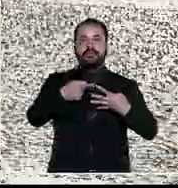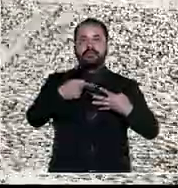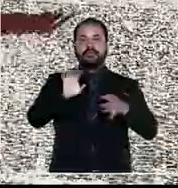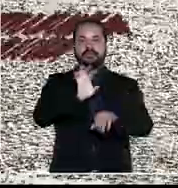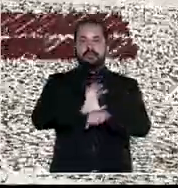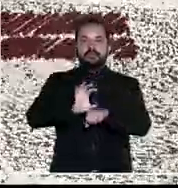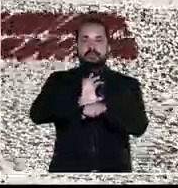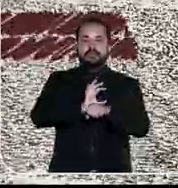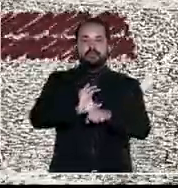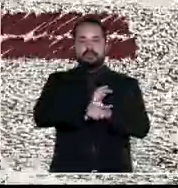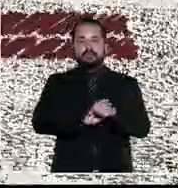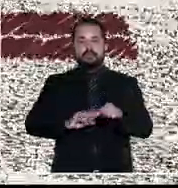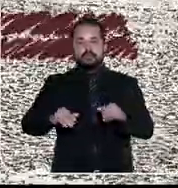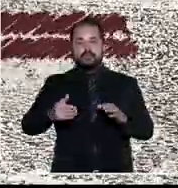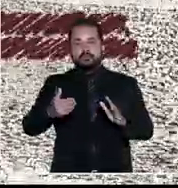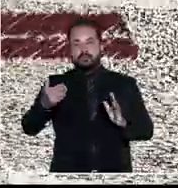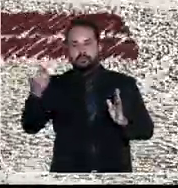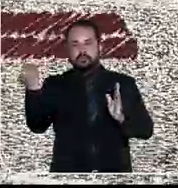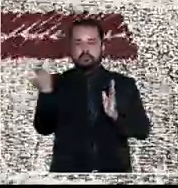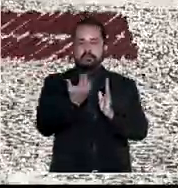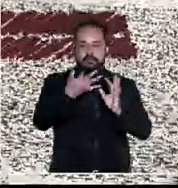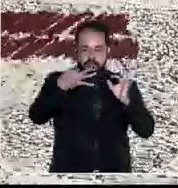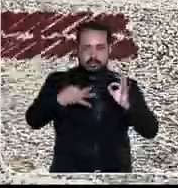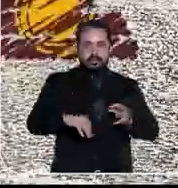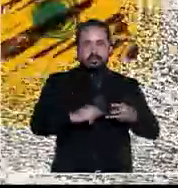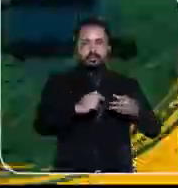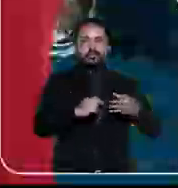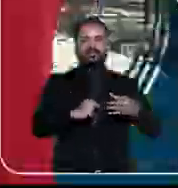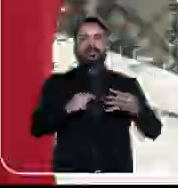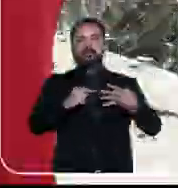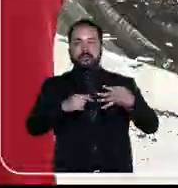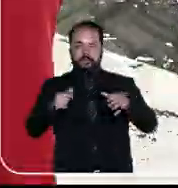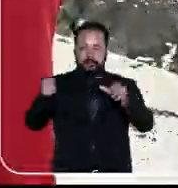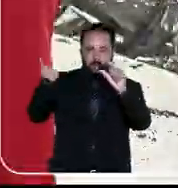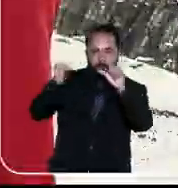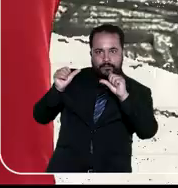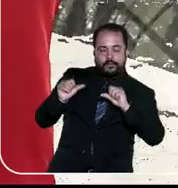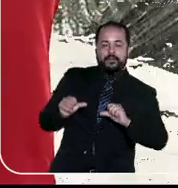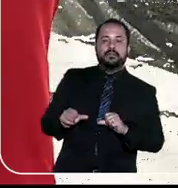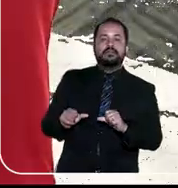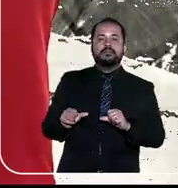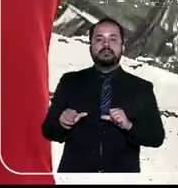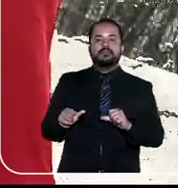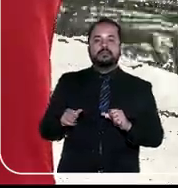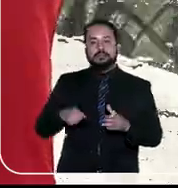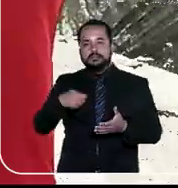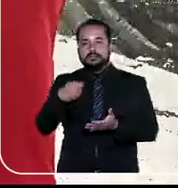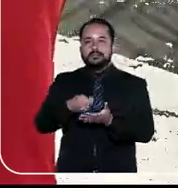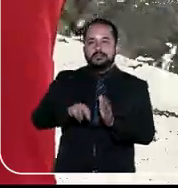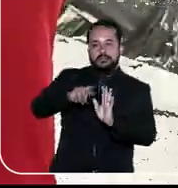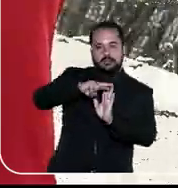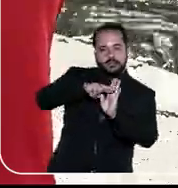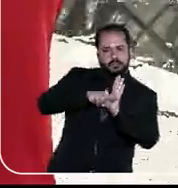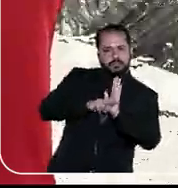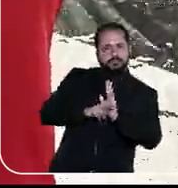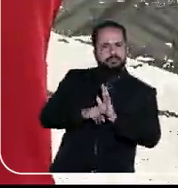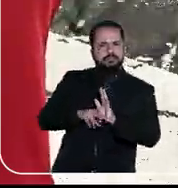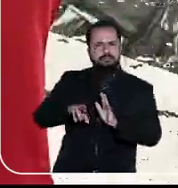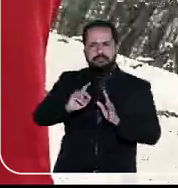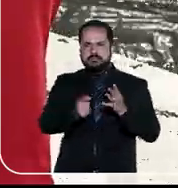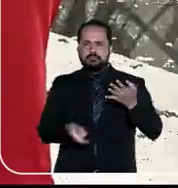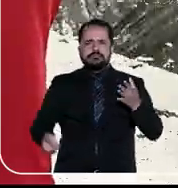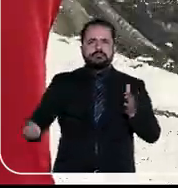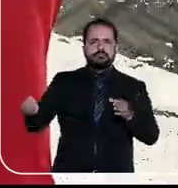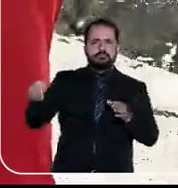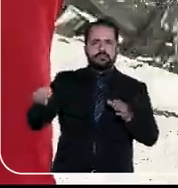na Constituição está sendo aplicado de forma correta. Já a fiscalização do cumprimento de todas as outras normas que